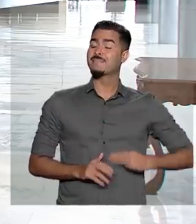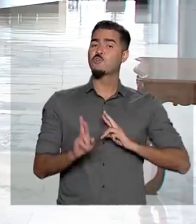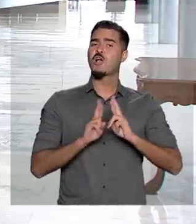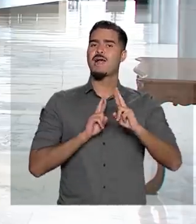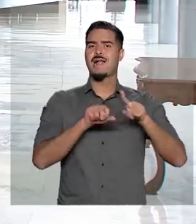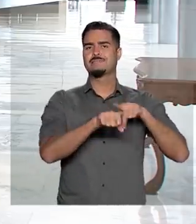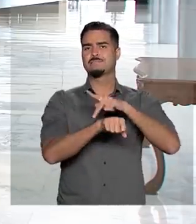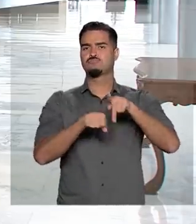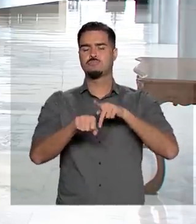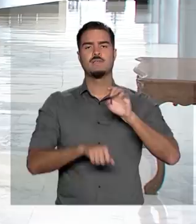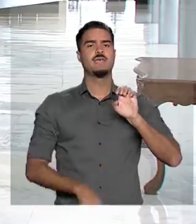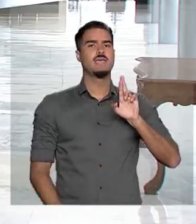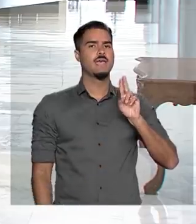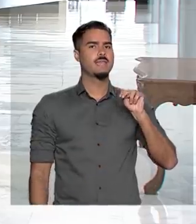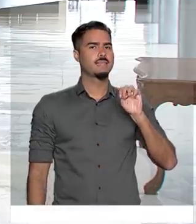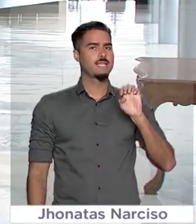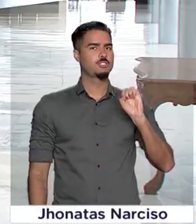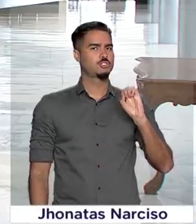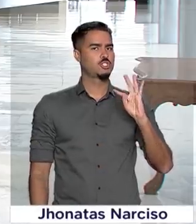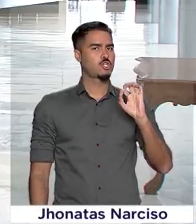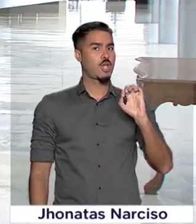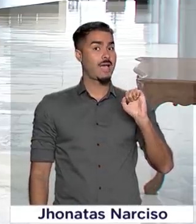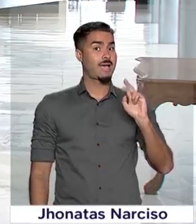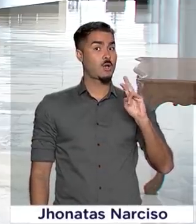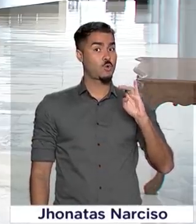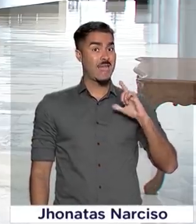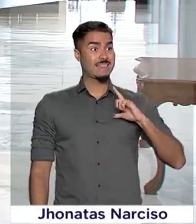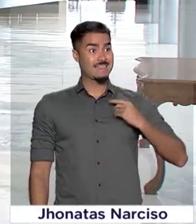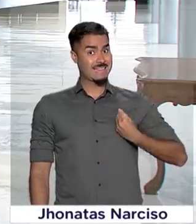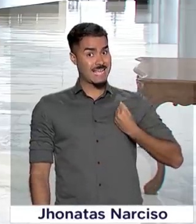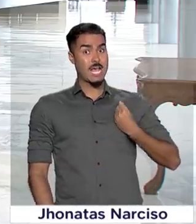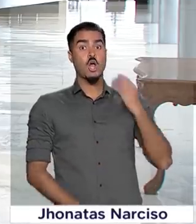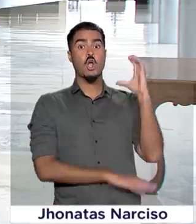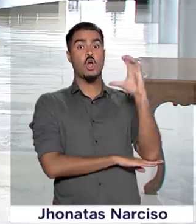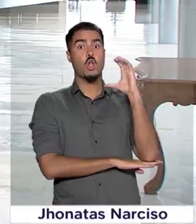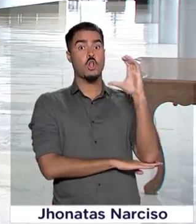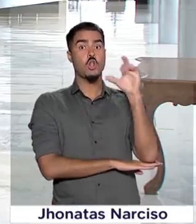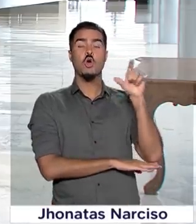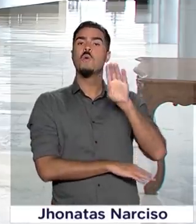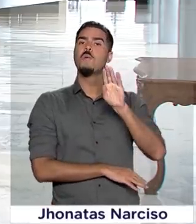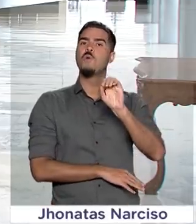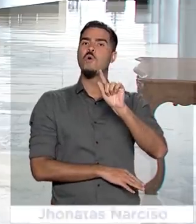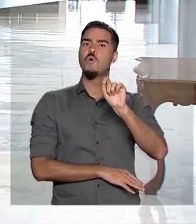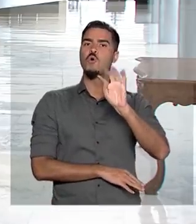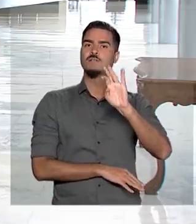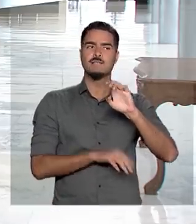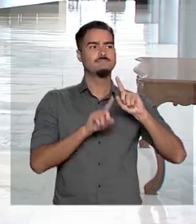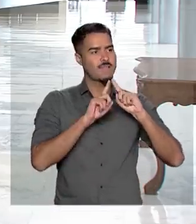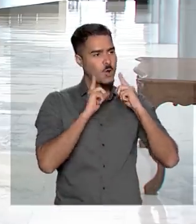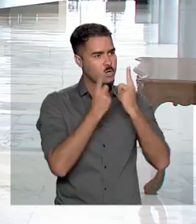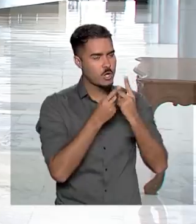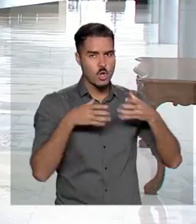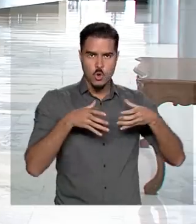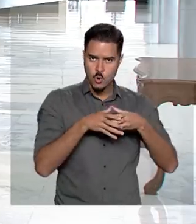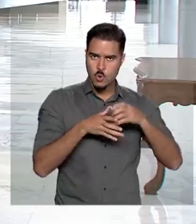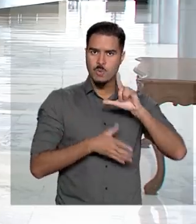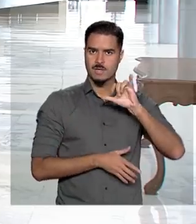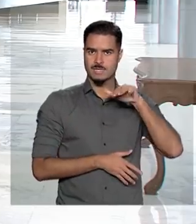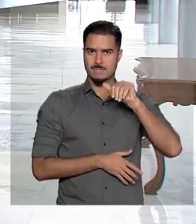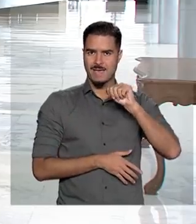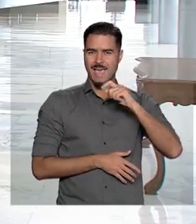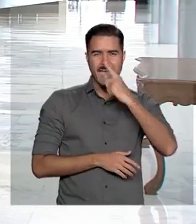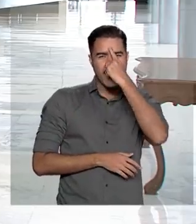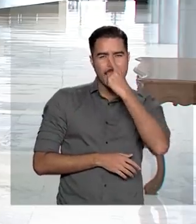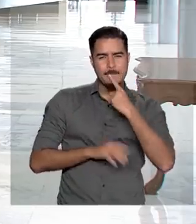Relações Exteriores, Ernesto Araújo, estão em Bogotá, na Colômbia, para participar da reunião do Grupo de Lima. As imagens da